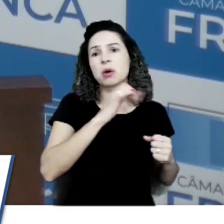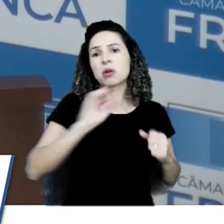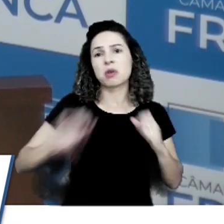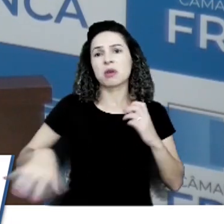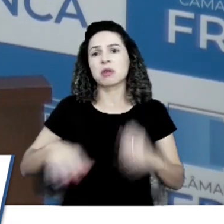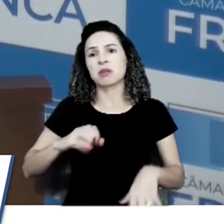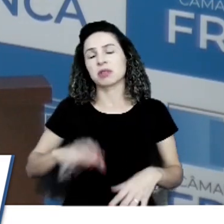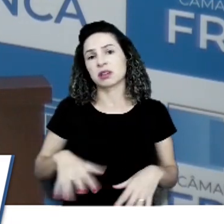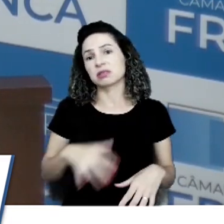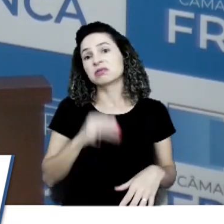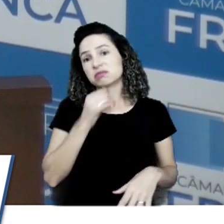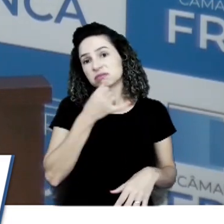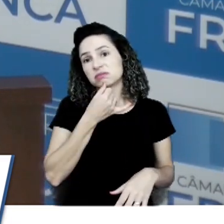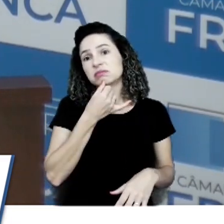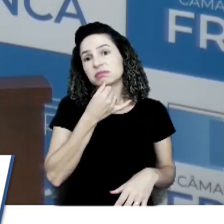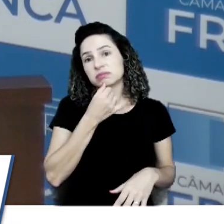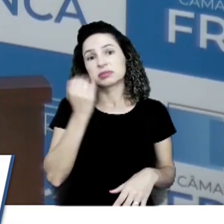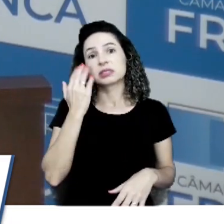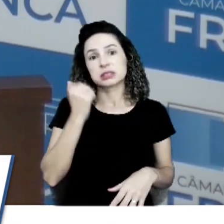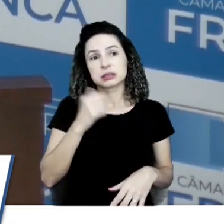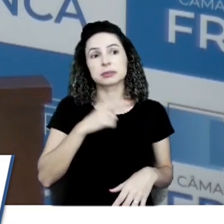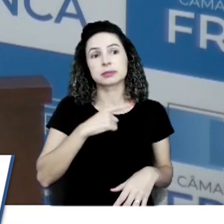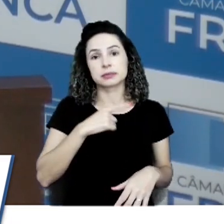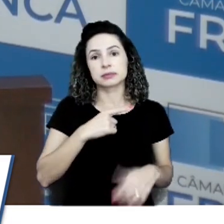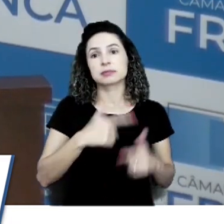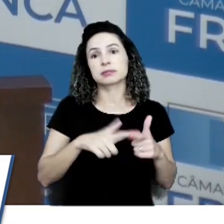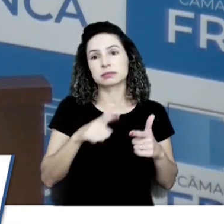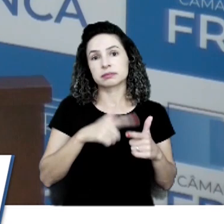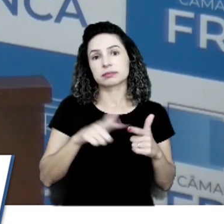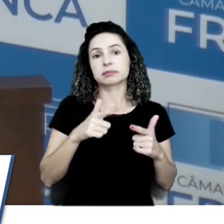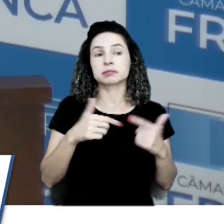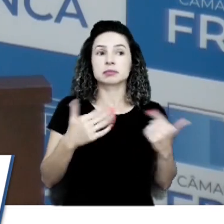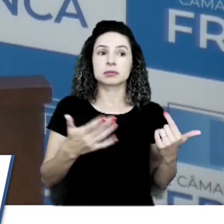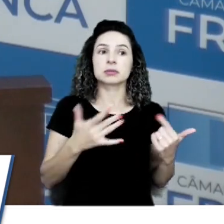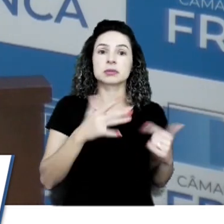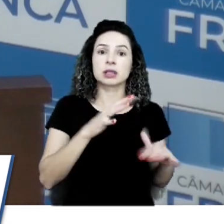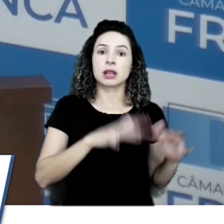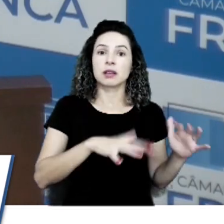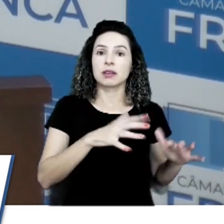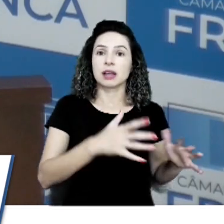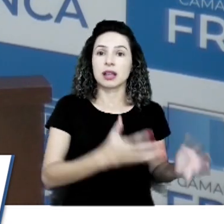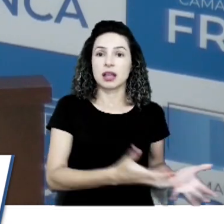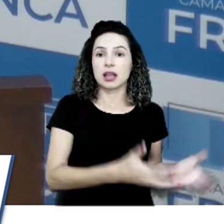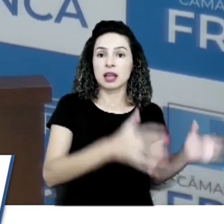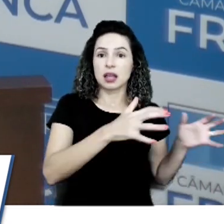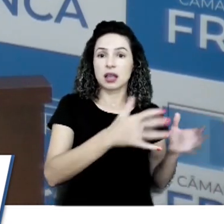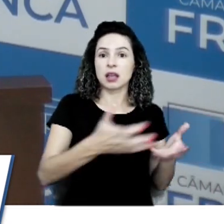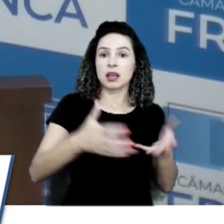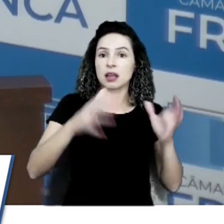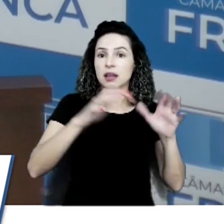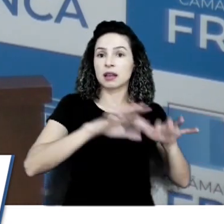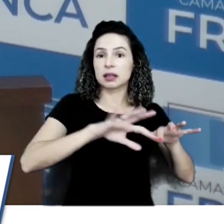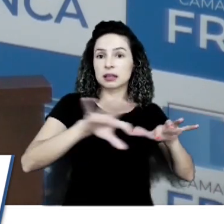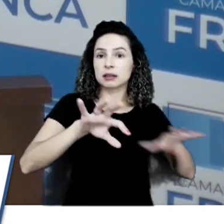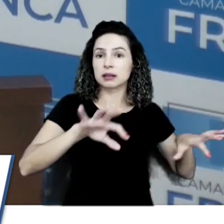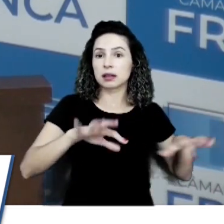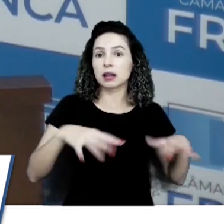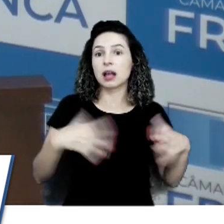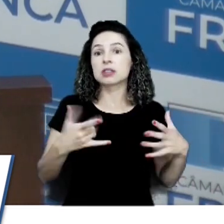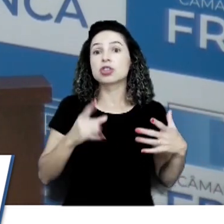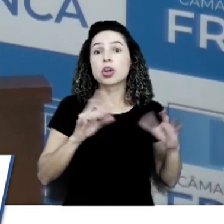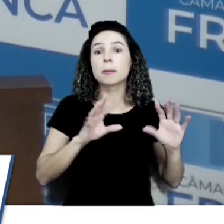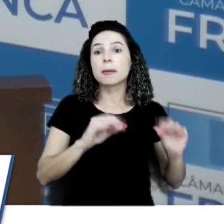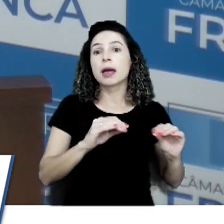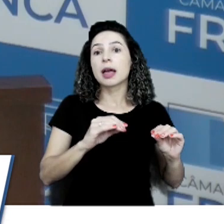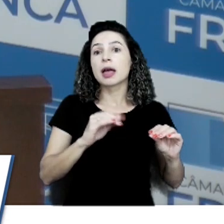Infelizmente, a gente sabe que tem esse problema. Então, de repente, essas caçambas separadas, ó, olha essa, aí eles vão mexer só naquelas que é do